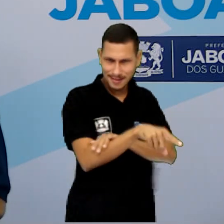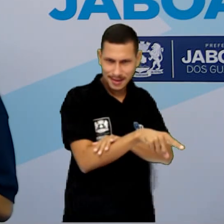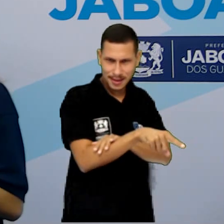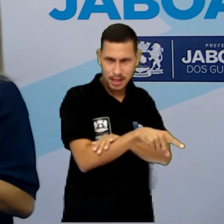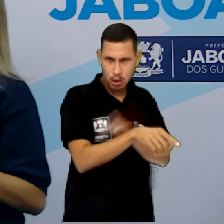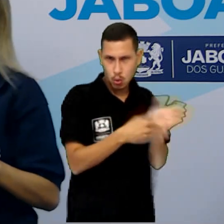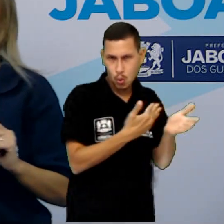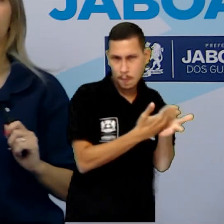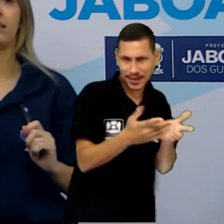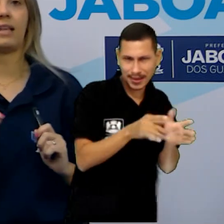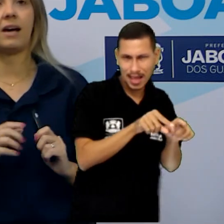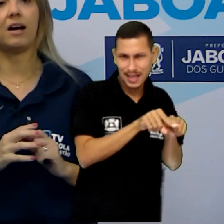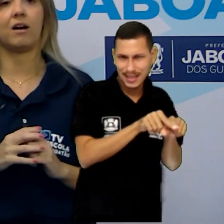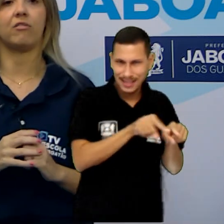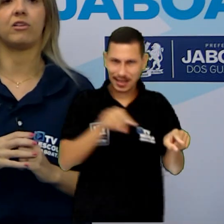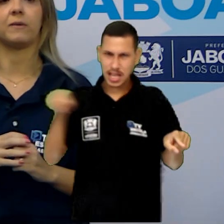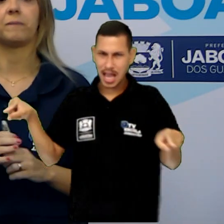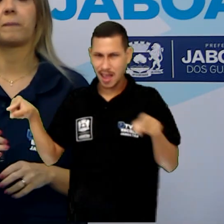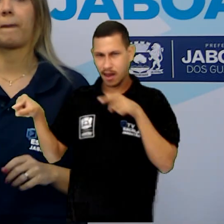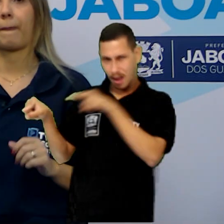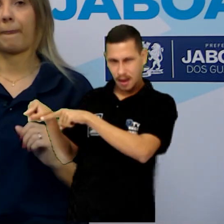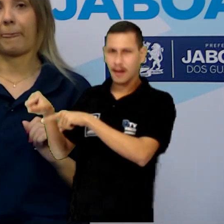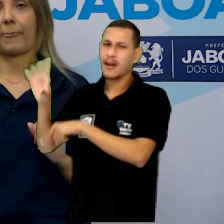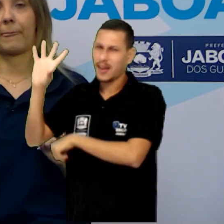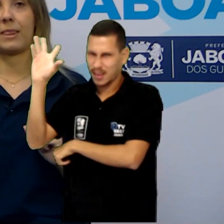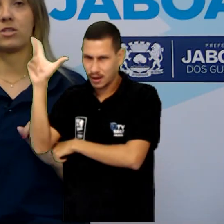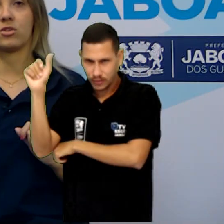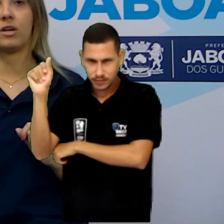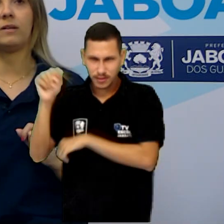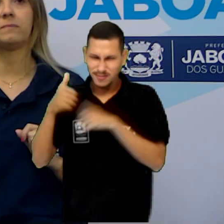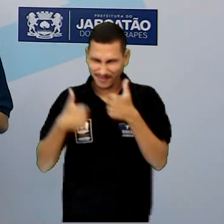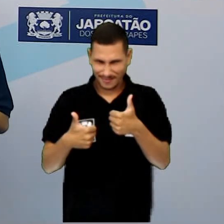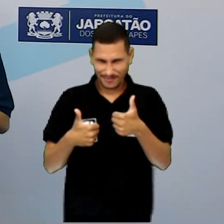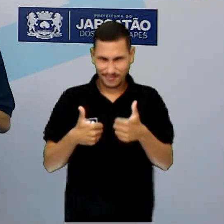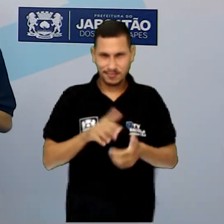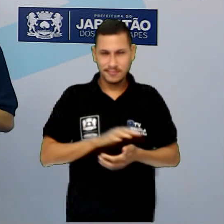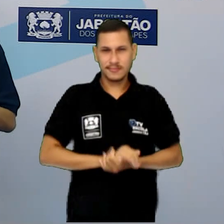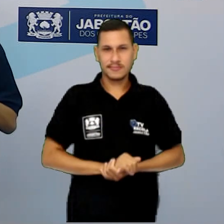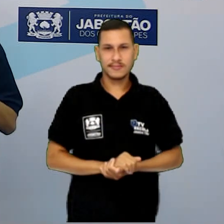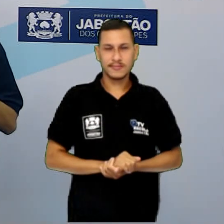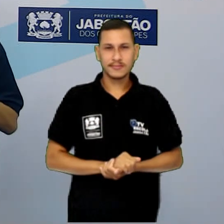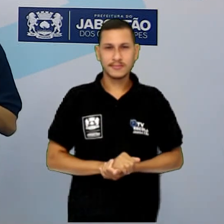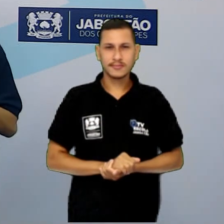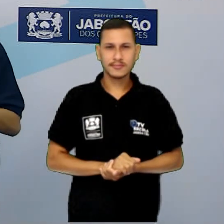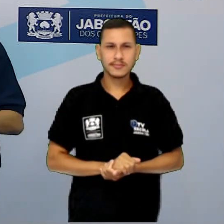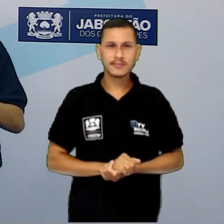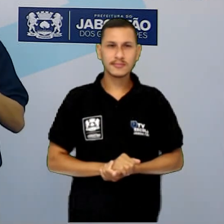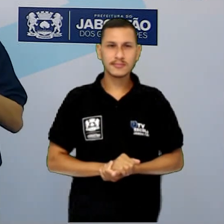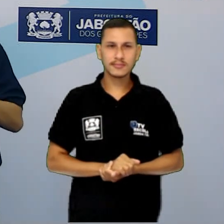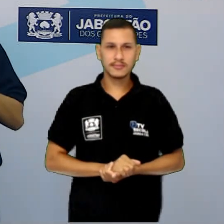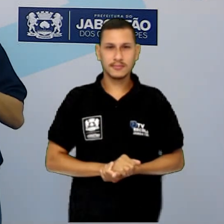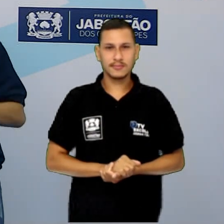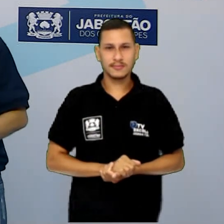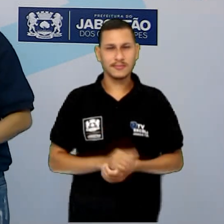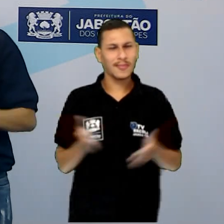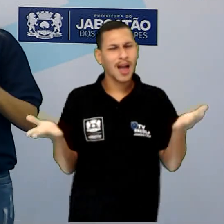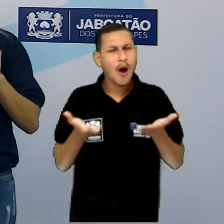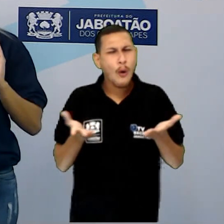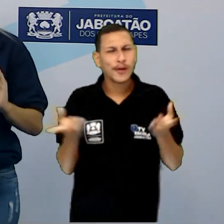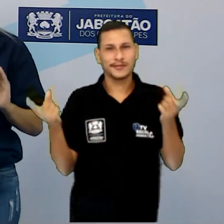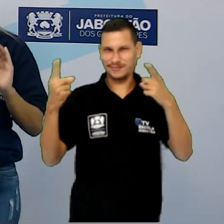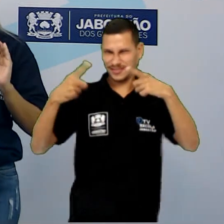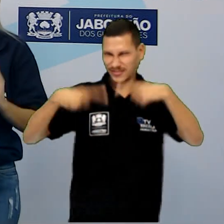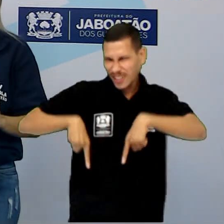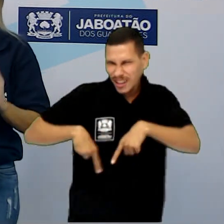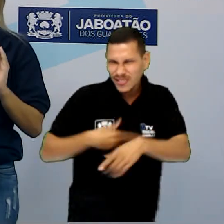estava e ir até a árvore. Tá, Joaquim? Agora, eu vou propor um